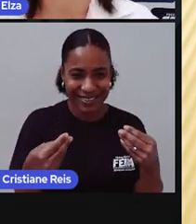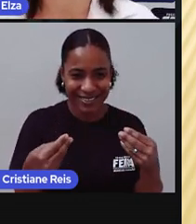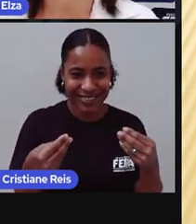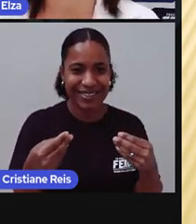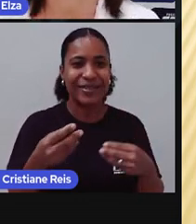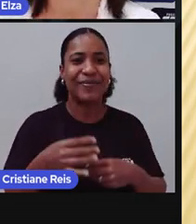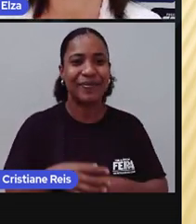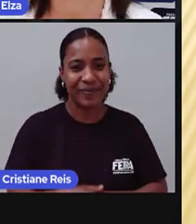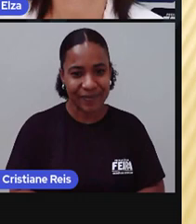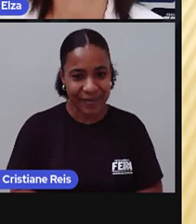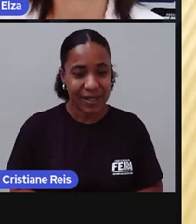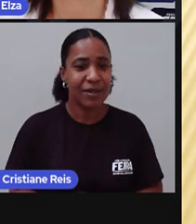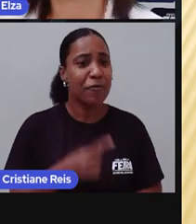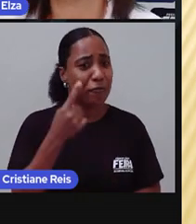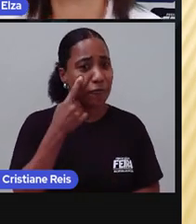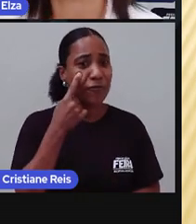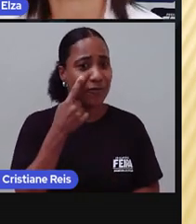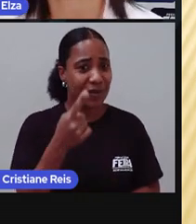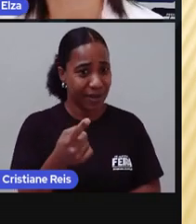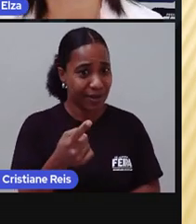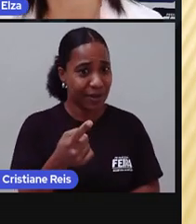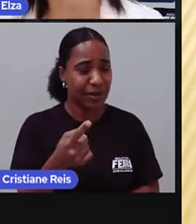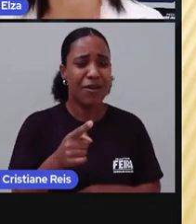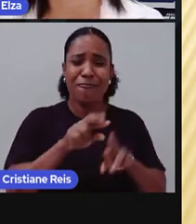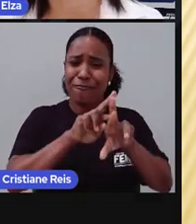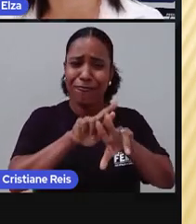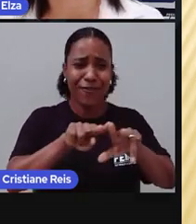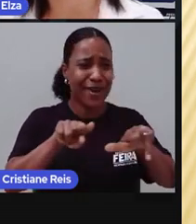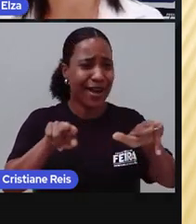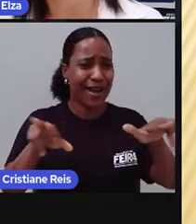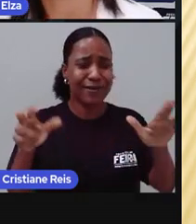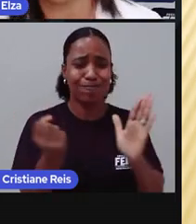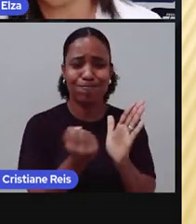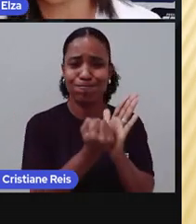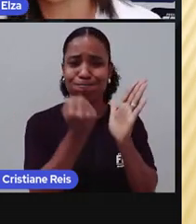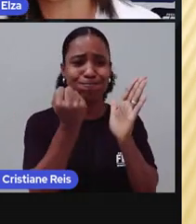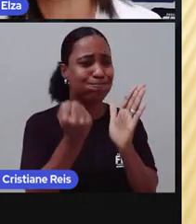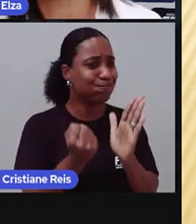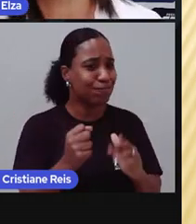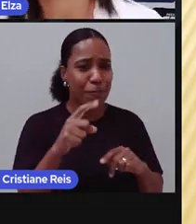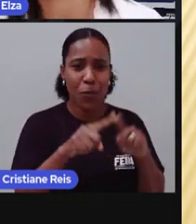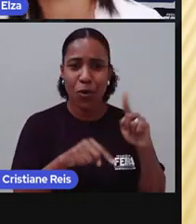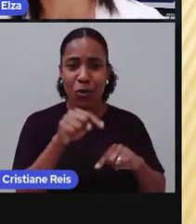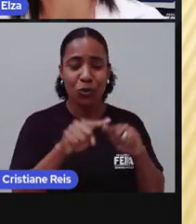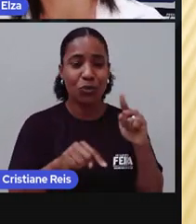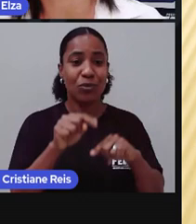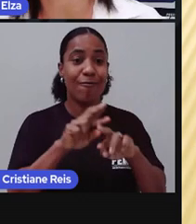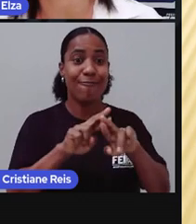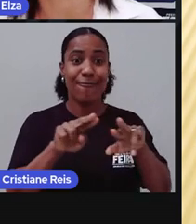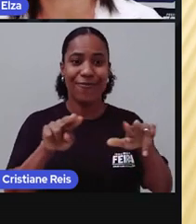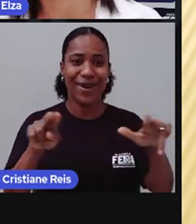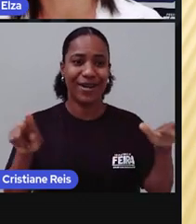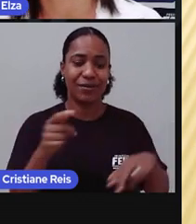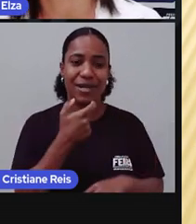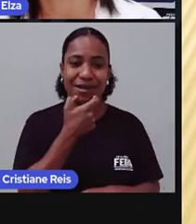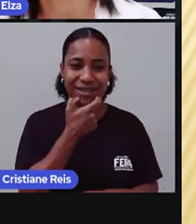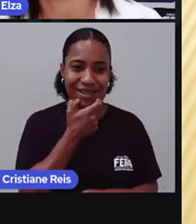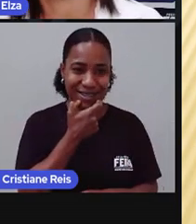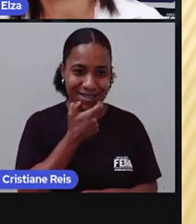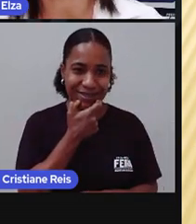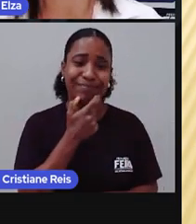pessoal. O que a gente observa é que há muitos produtos cujas marcas, os termos são em inglês.